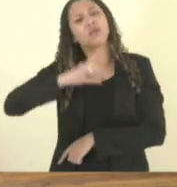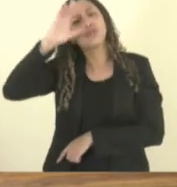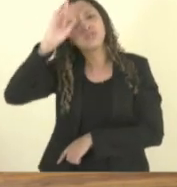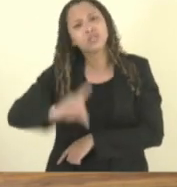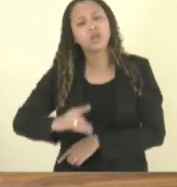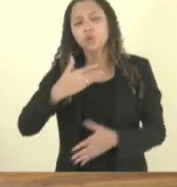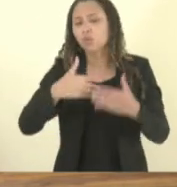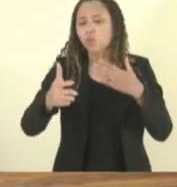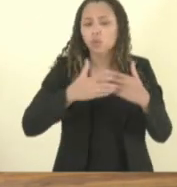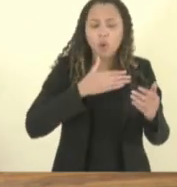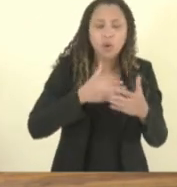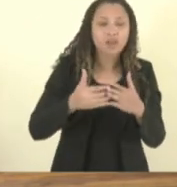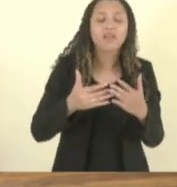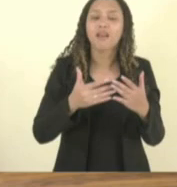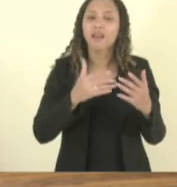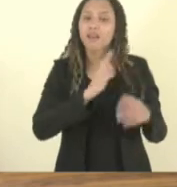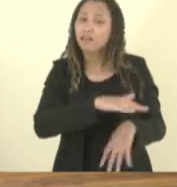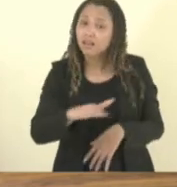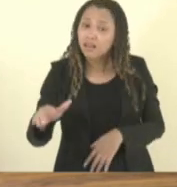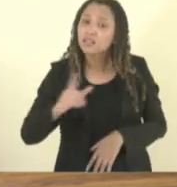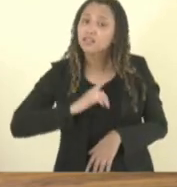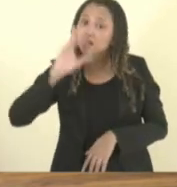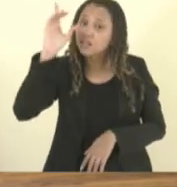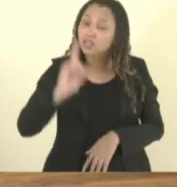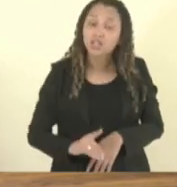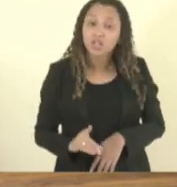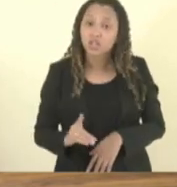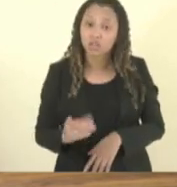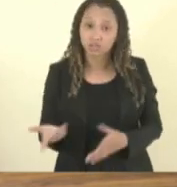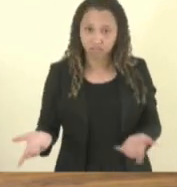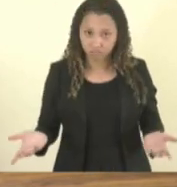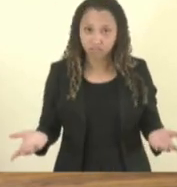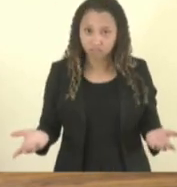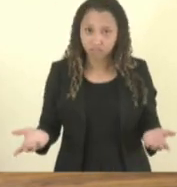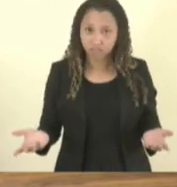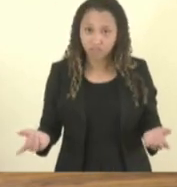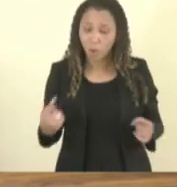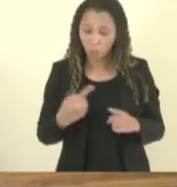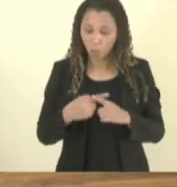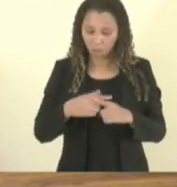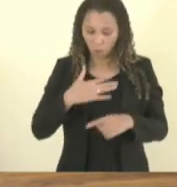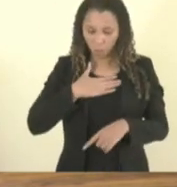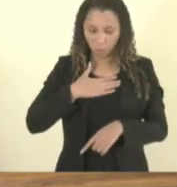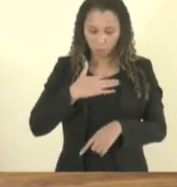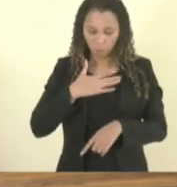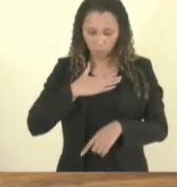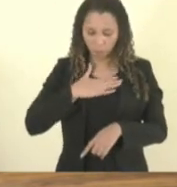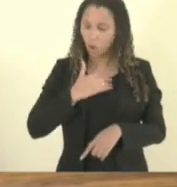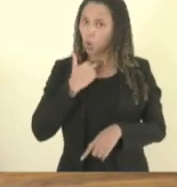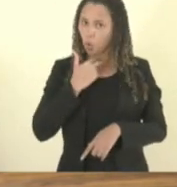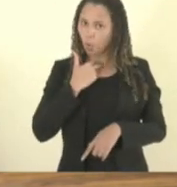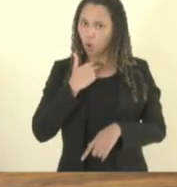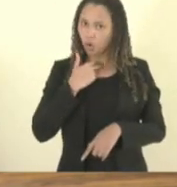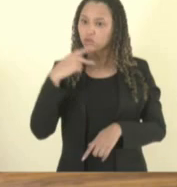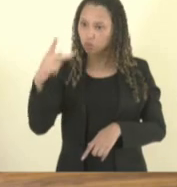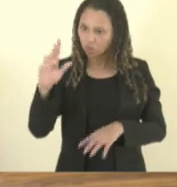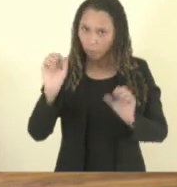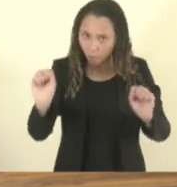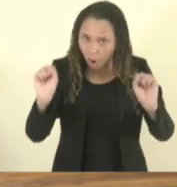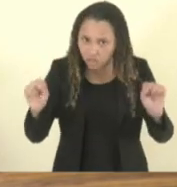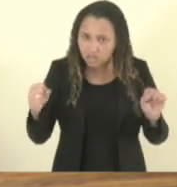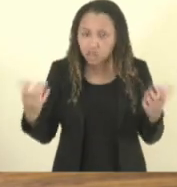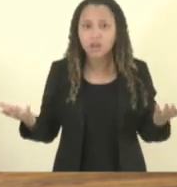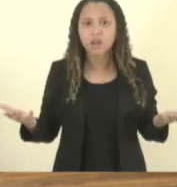criança neurotínica tem direito, por que não os nossos filhos? Então, além de agradecer a oportunidade,